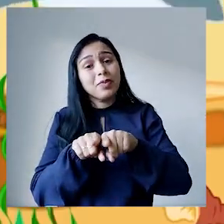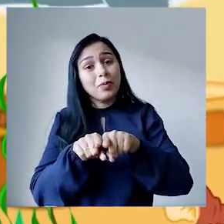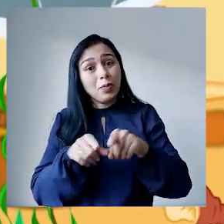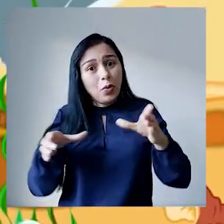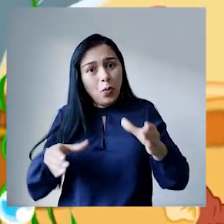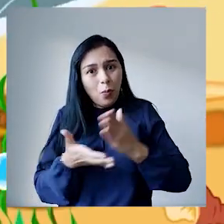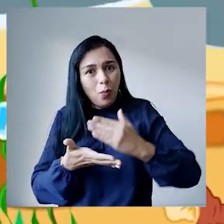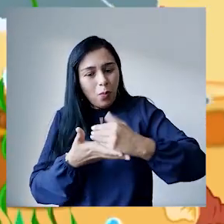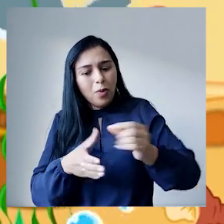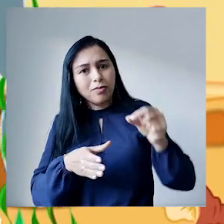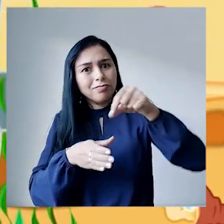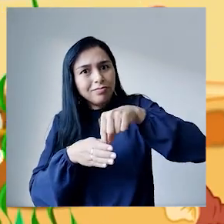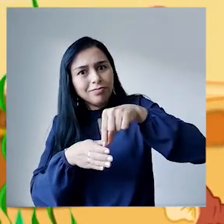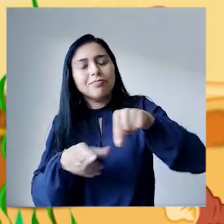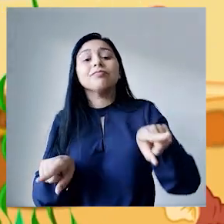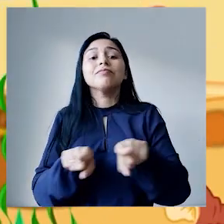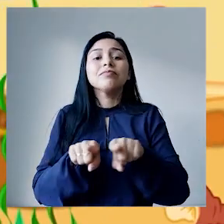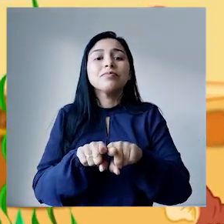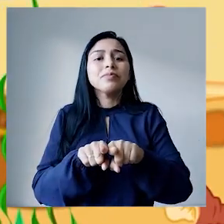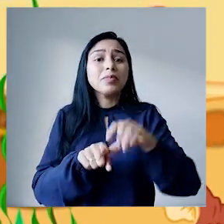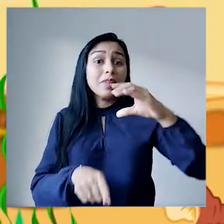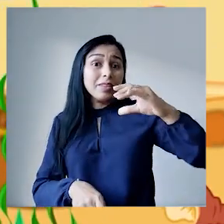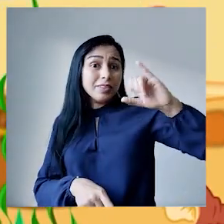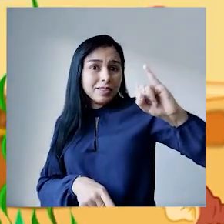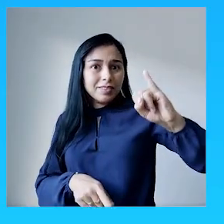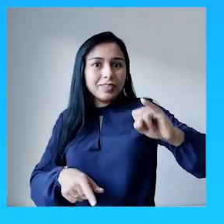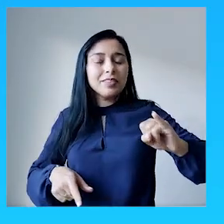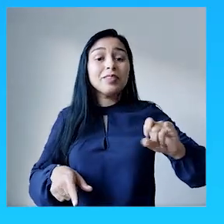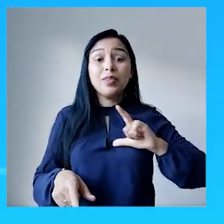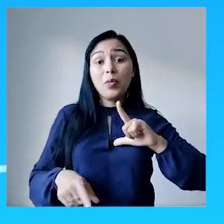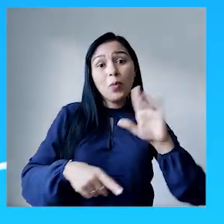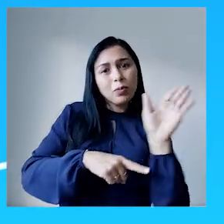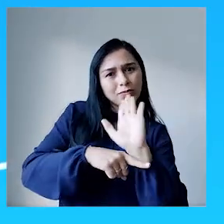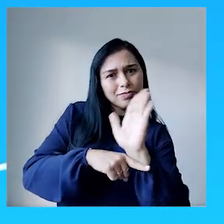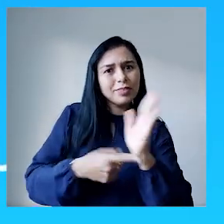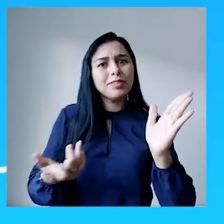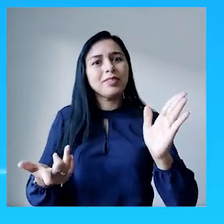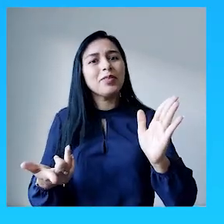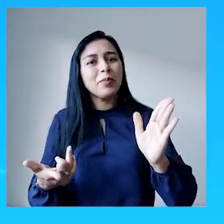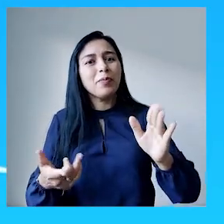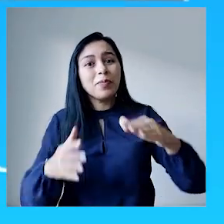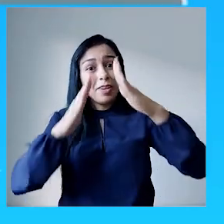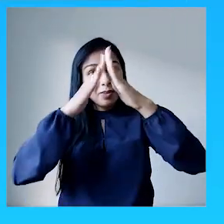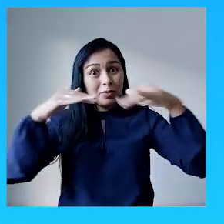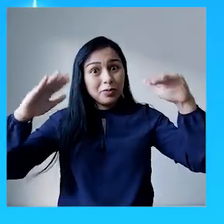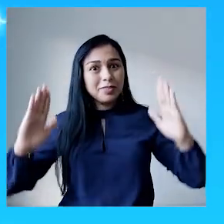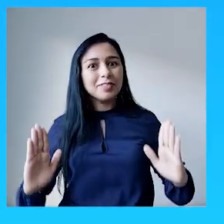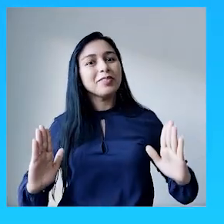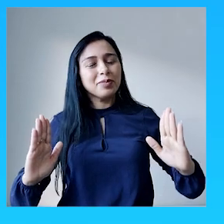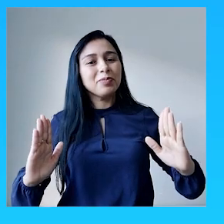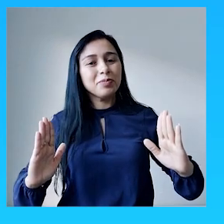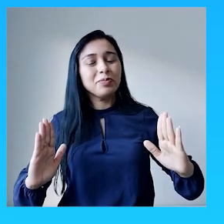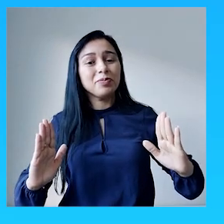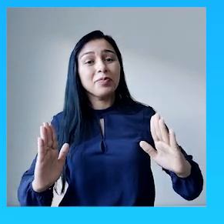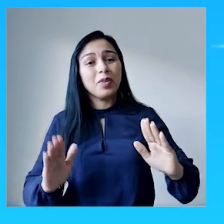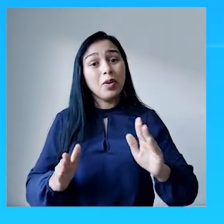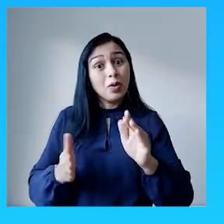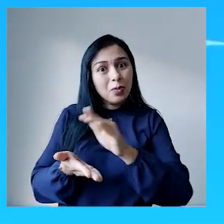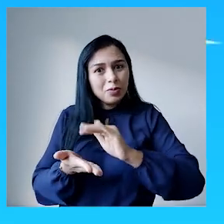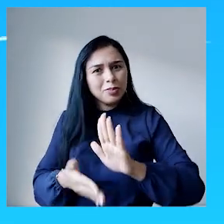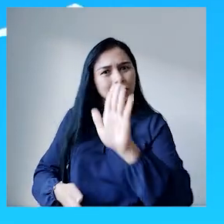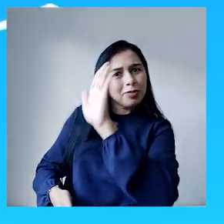C, além do cinto, cinema, circo, cimento. Com C,